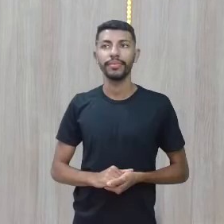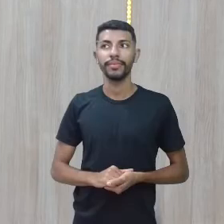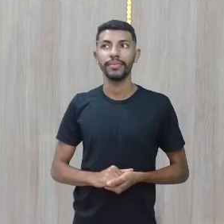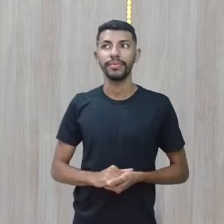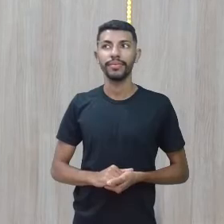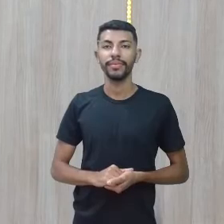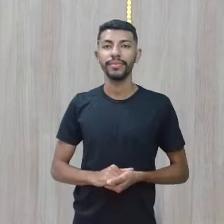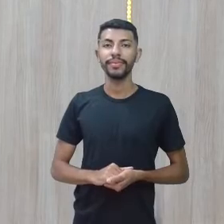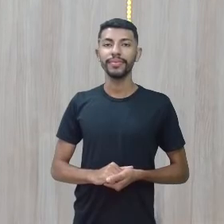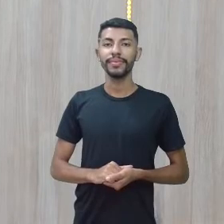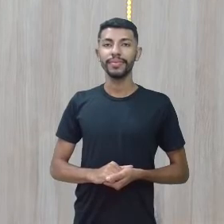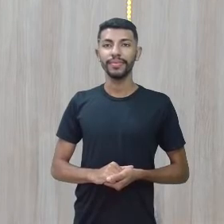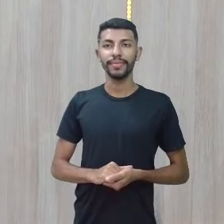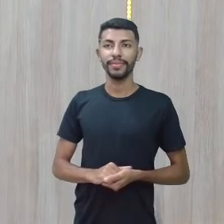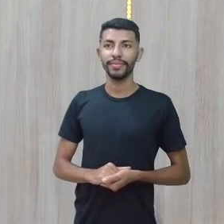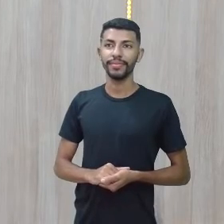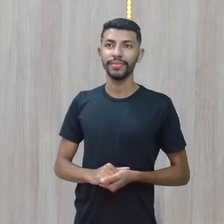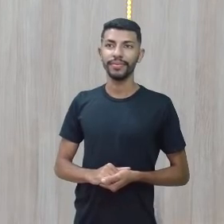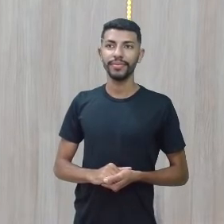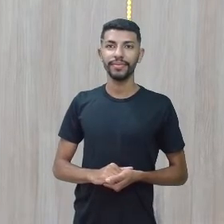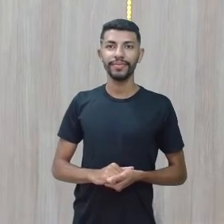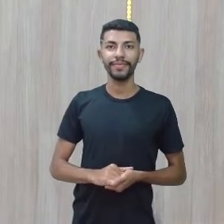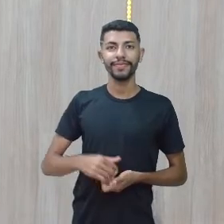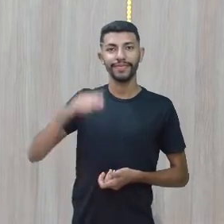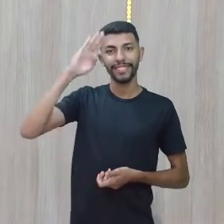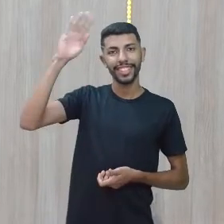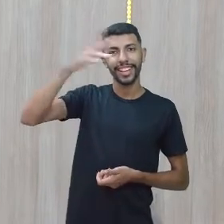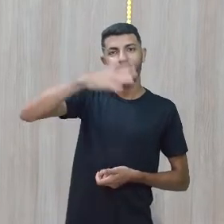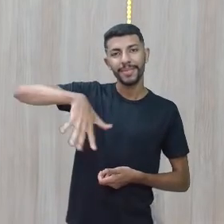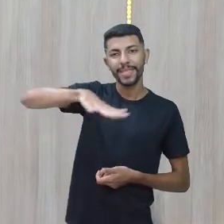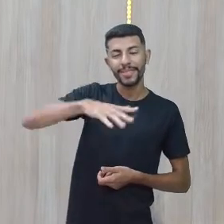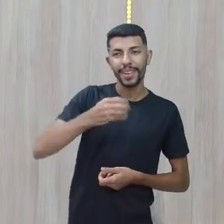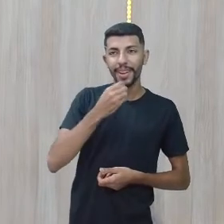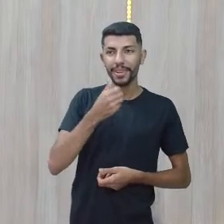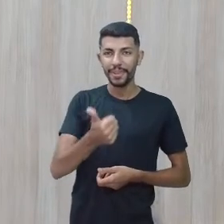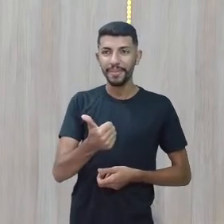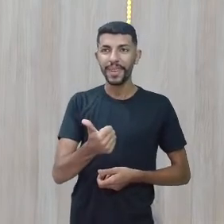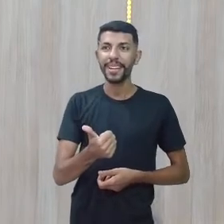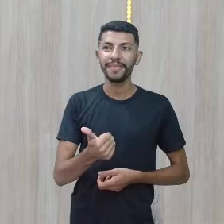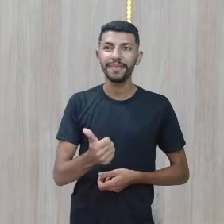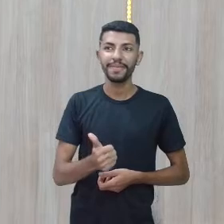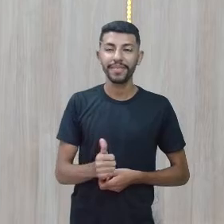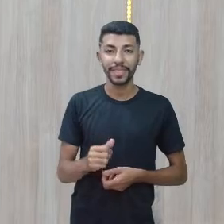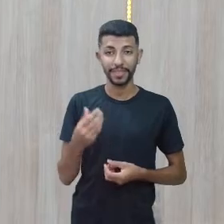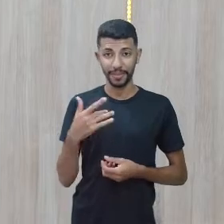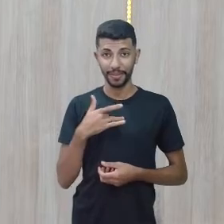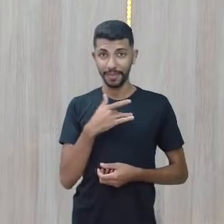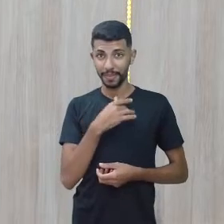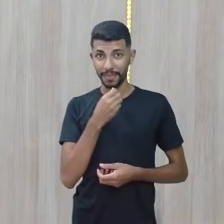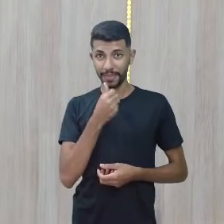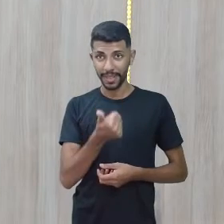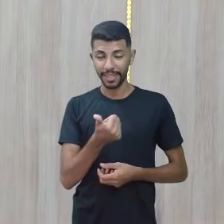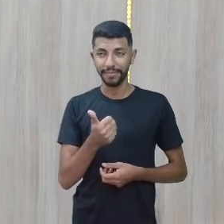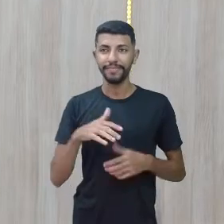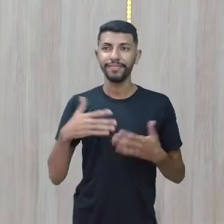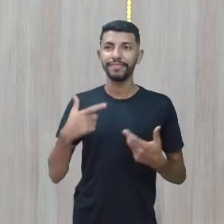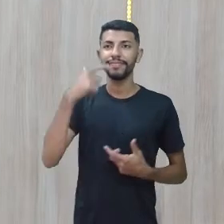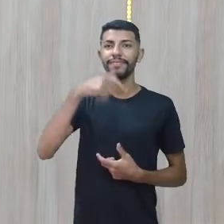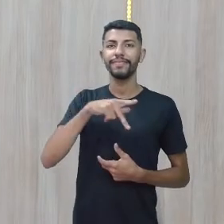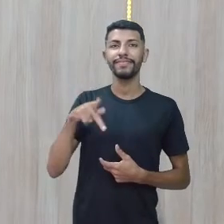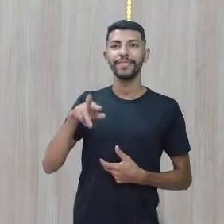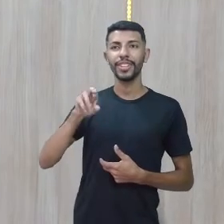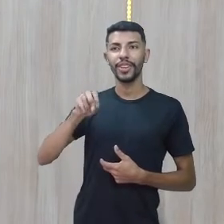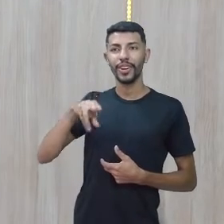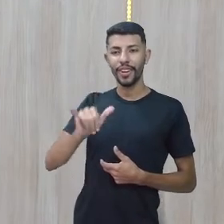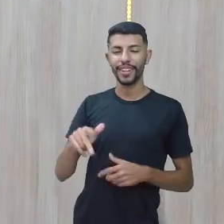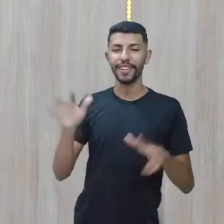What's up, guys? How are you doing? Ei, gente, tudo bem? Como é que vocês estão? Professor Rony Monteiro, uma alegria estar com